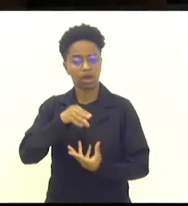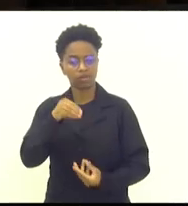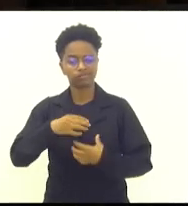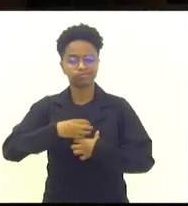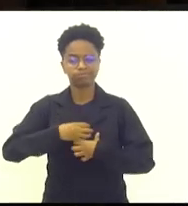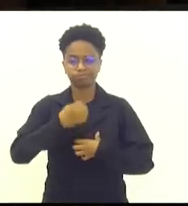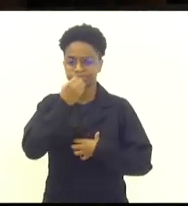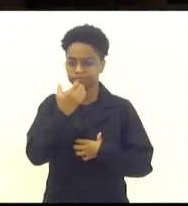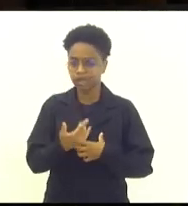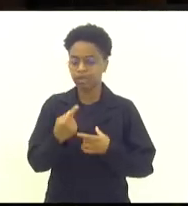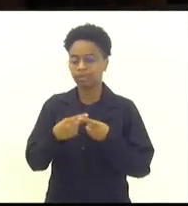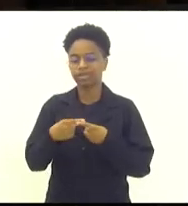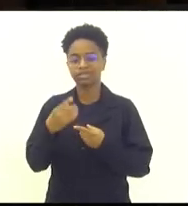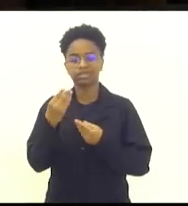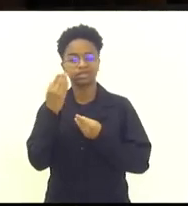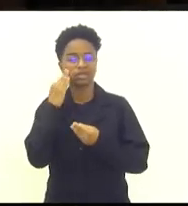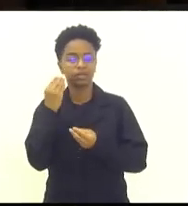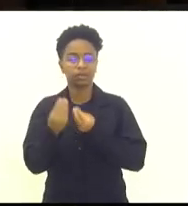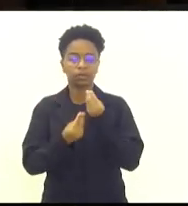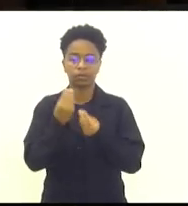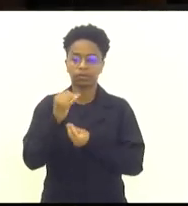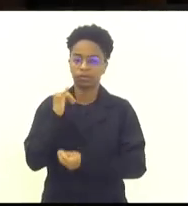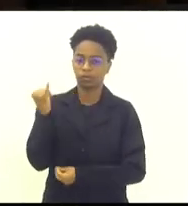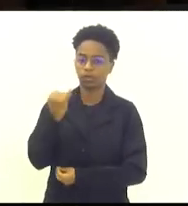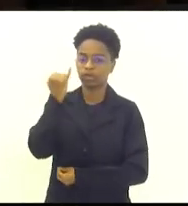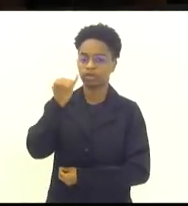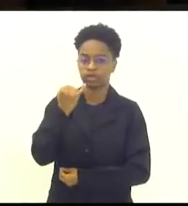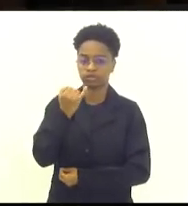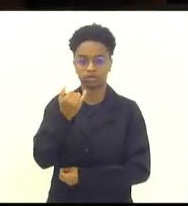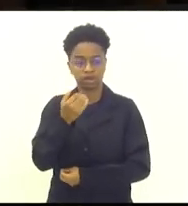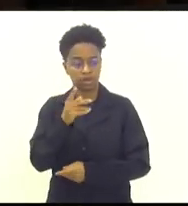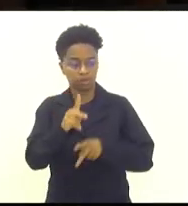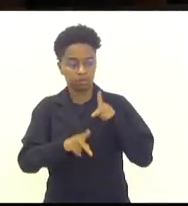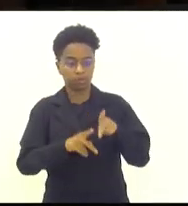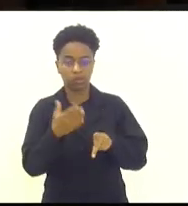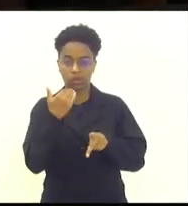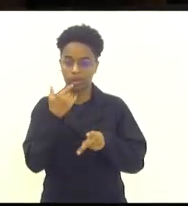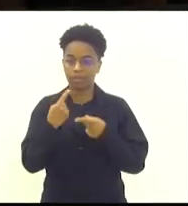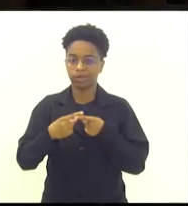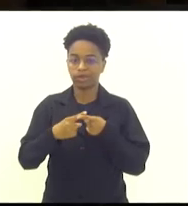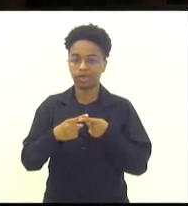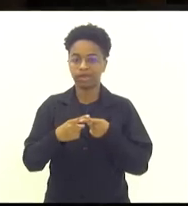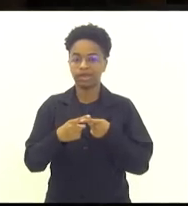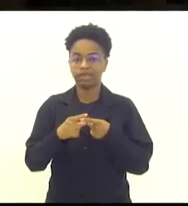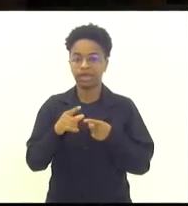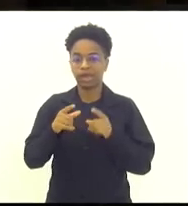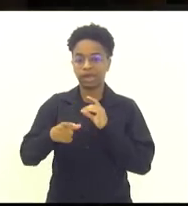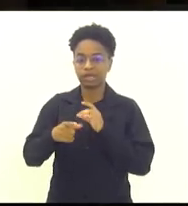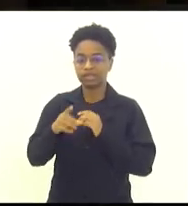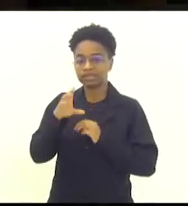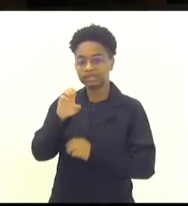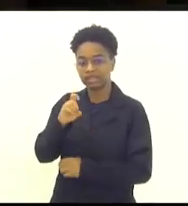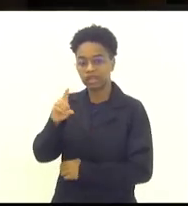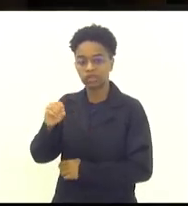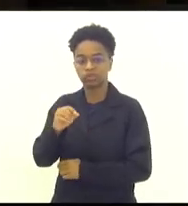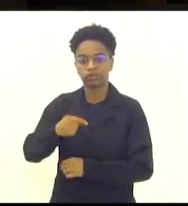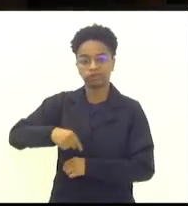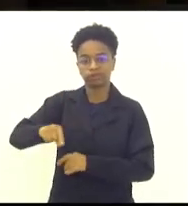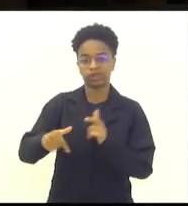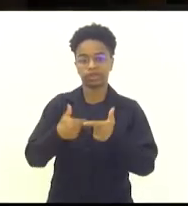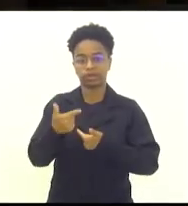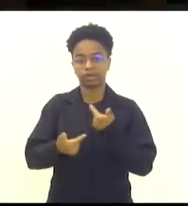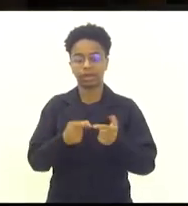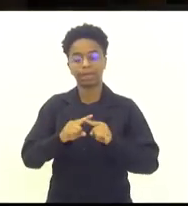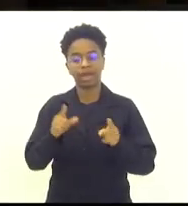importância do sustento alimentar, principalmente daquele povo que sai cedo para trabalhar e muitas das vezes não tem uma boa refeição